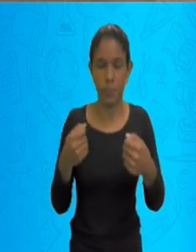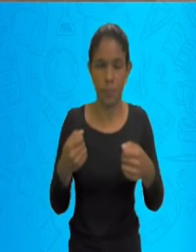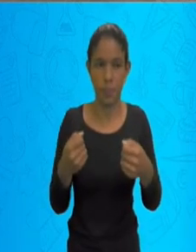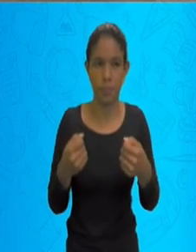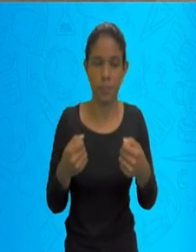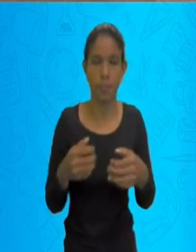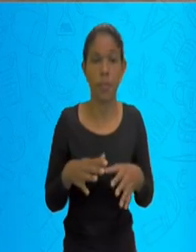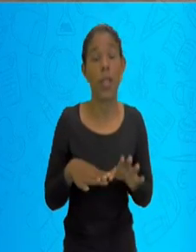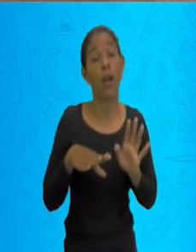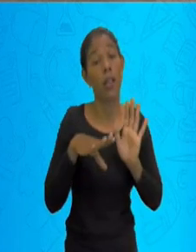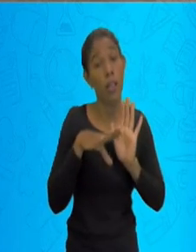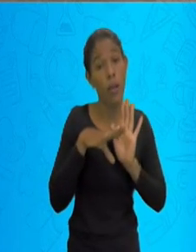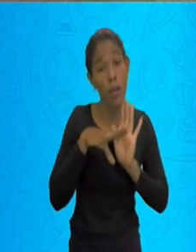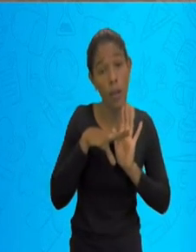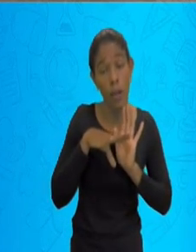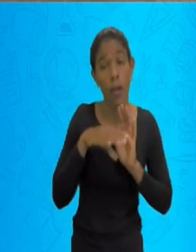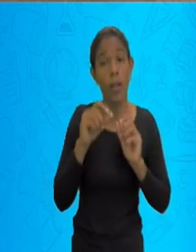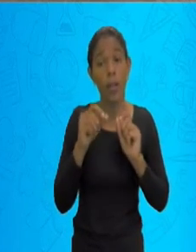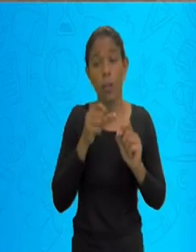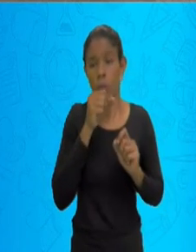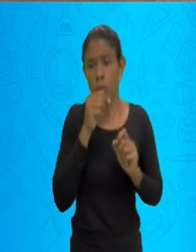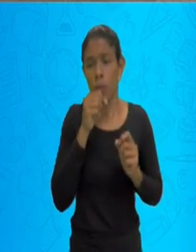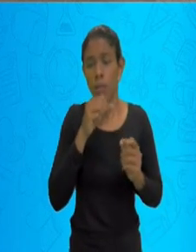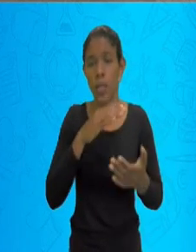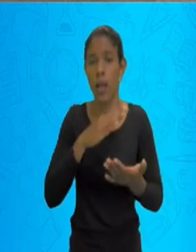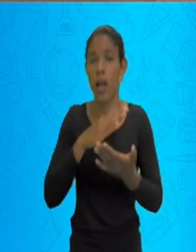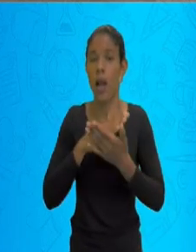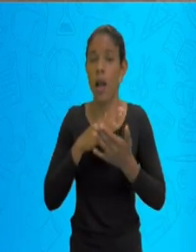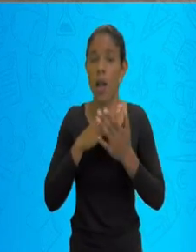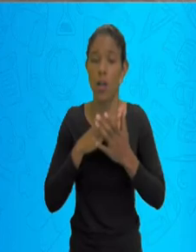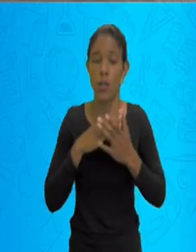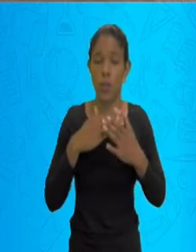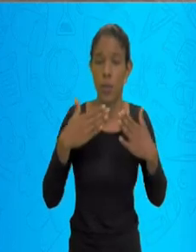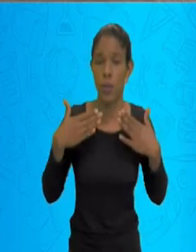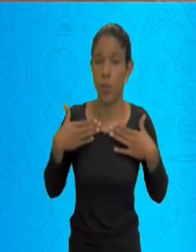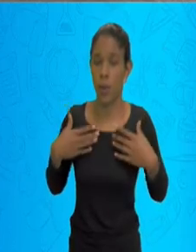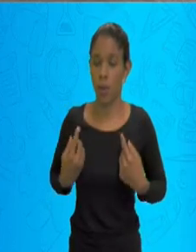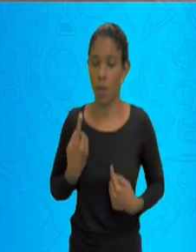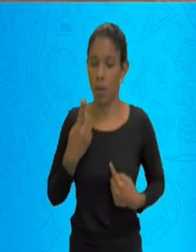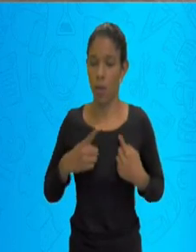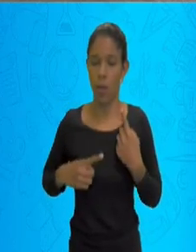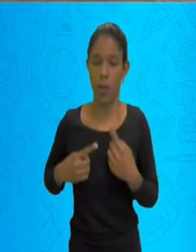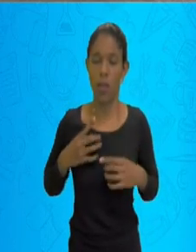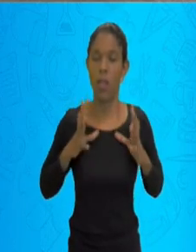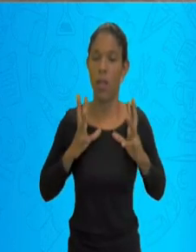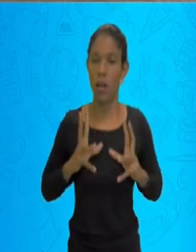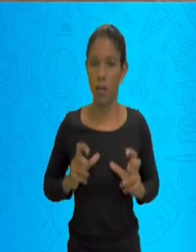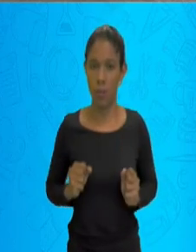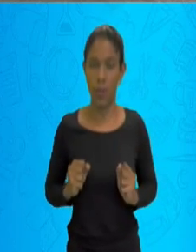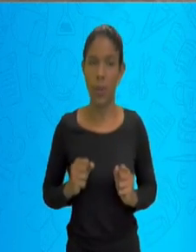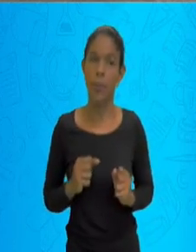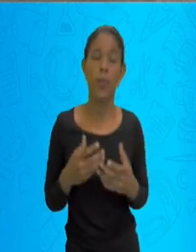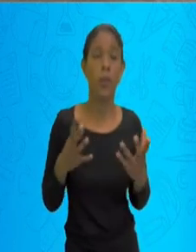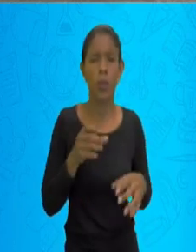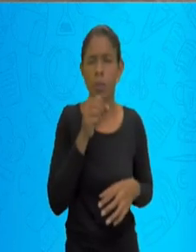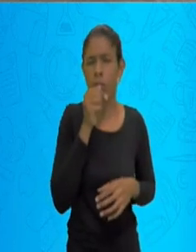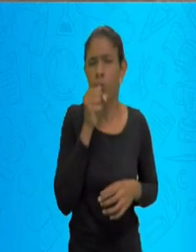forma de ajudar o meu organismo a se limpar. Bom, como funciona o mecanismo da tosse, então?